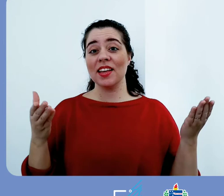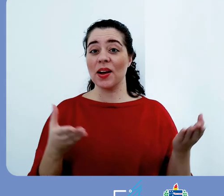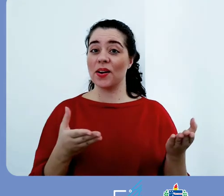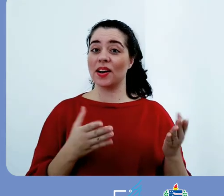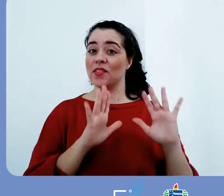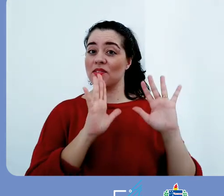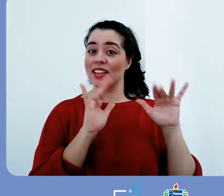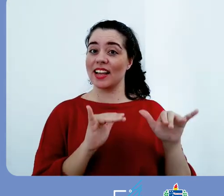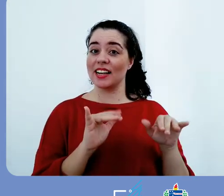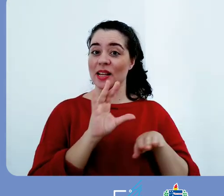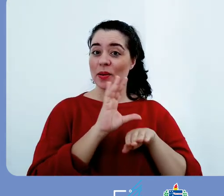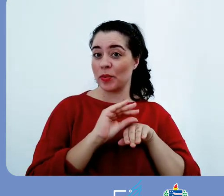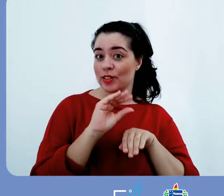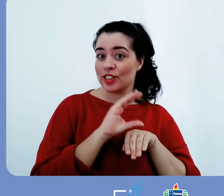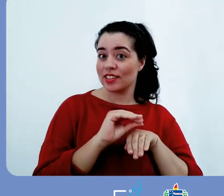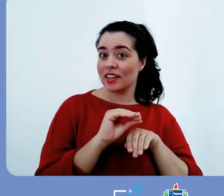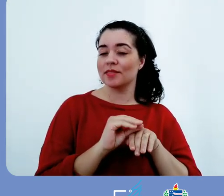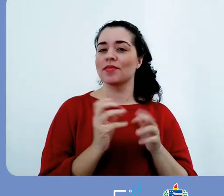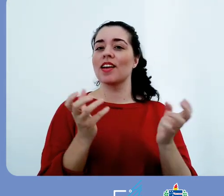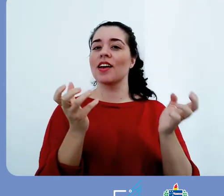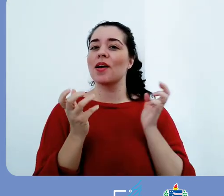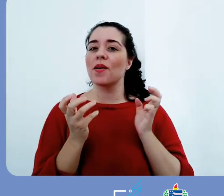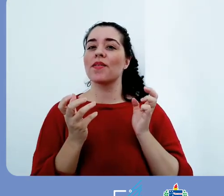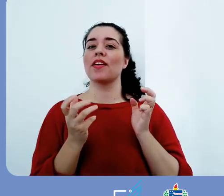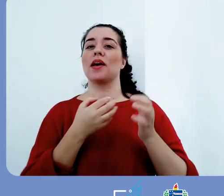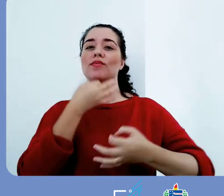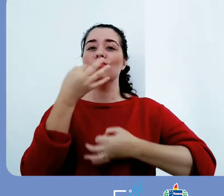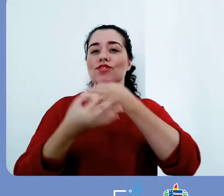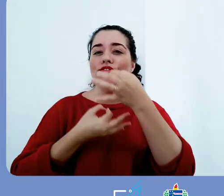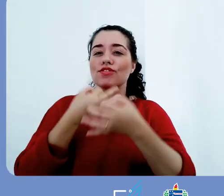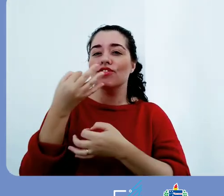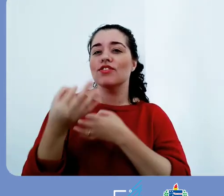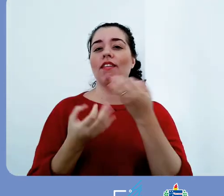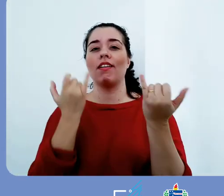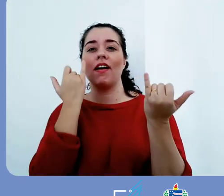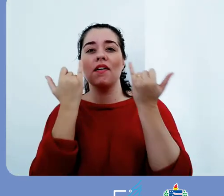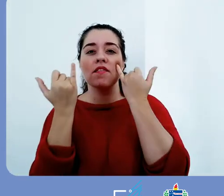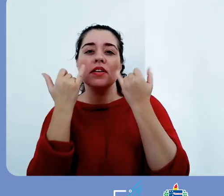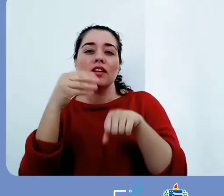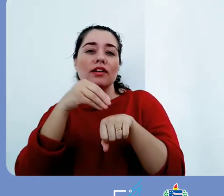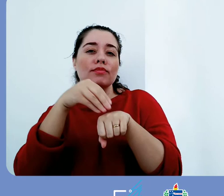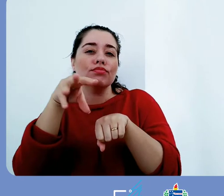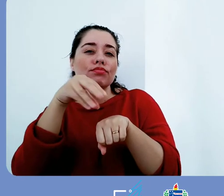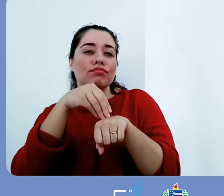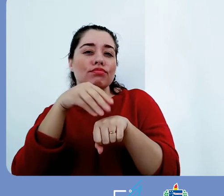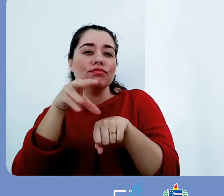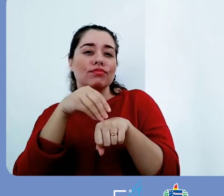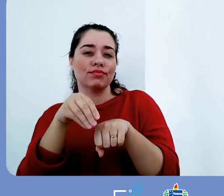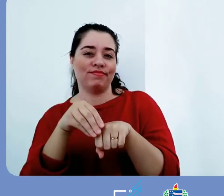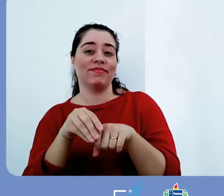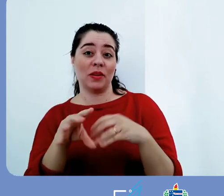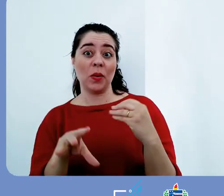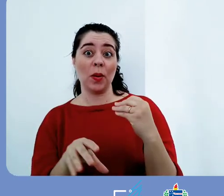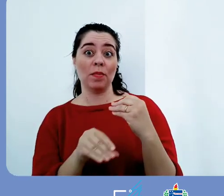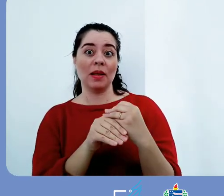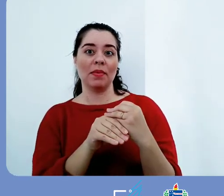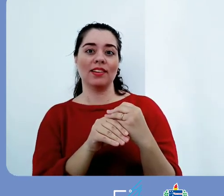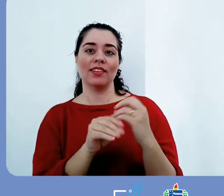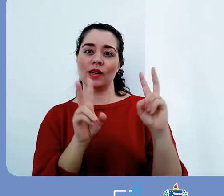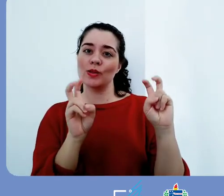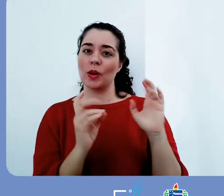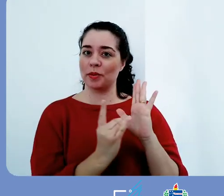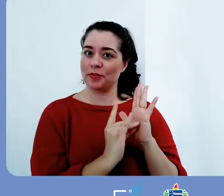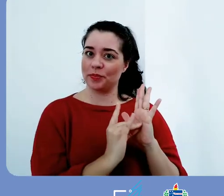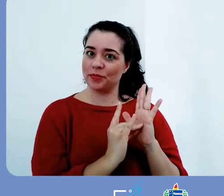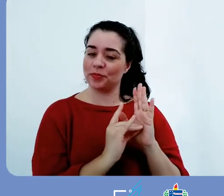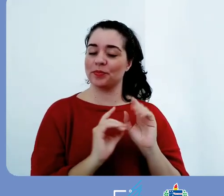institucional. A primeira delas é o seguinte, toda vez que você for solicitar uma coleção ou uma comunidade no repositório institucional,